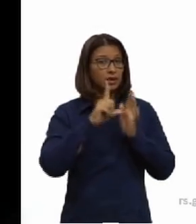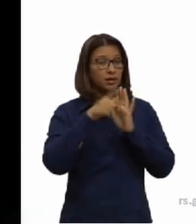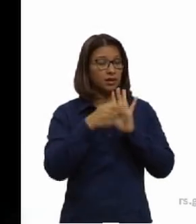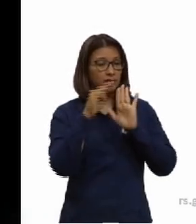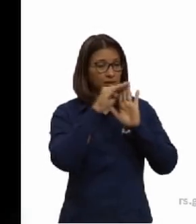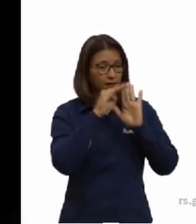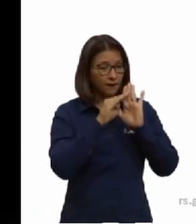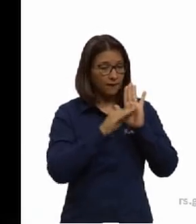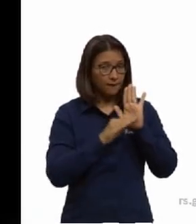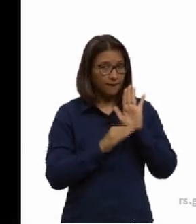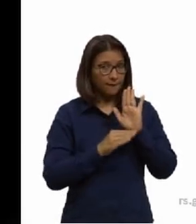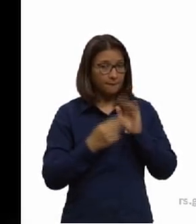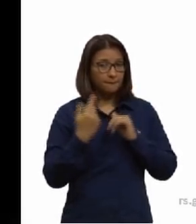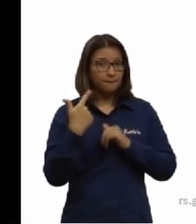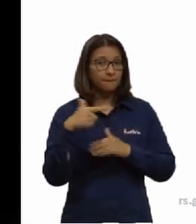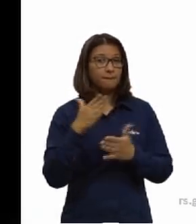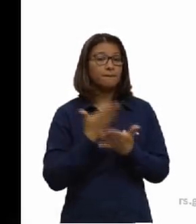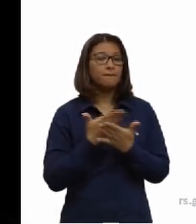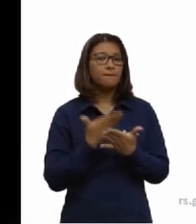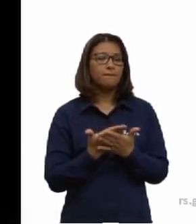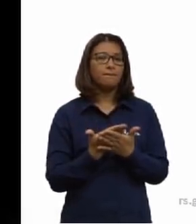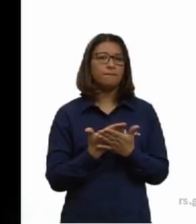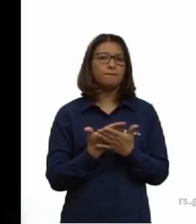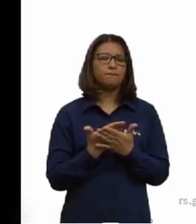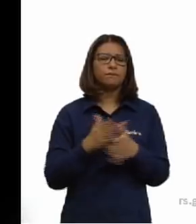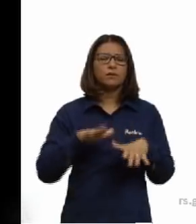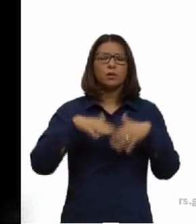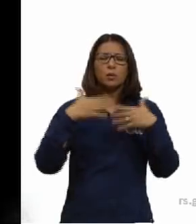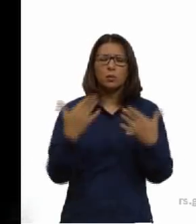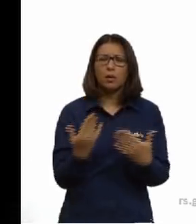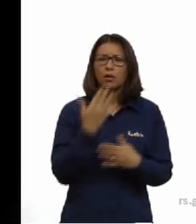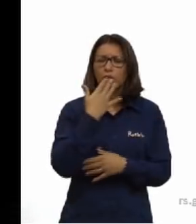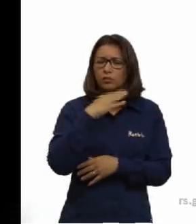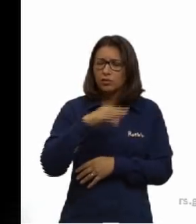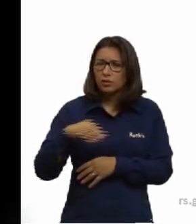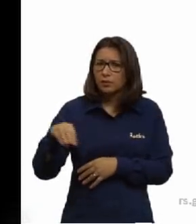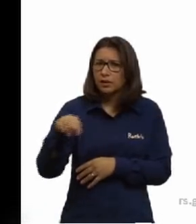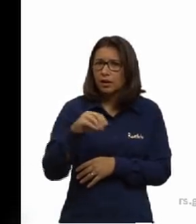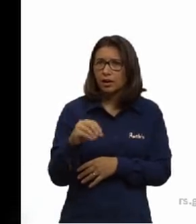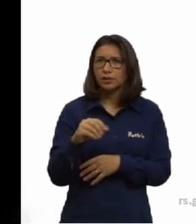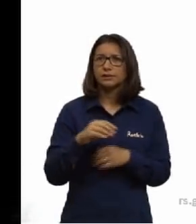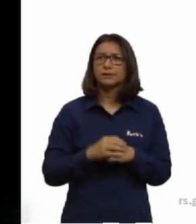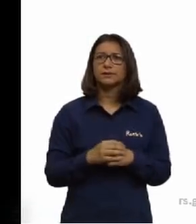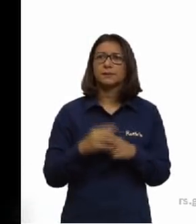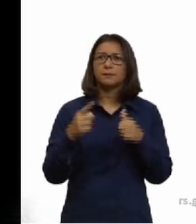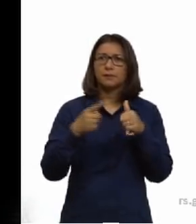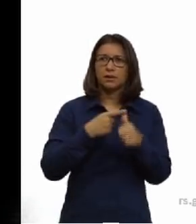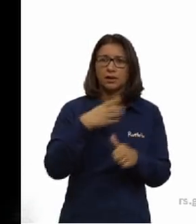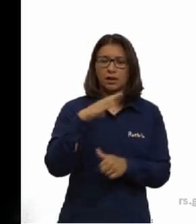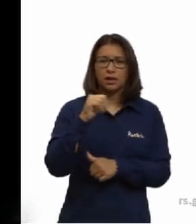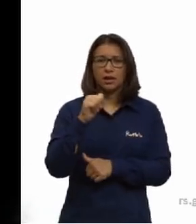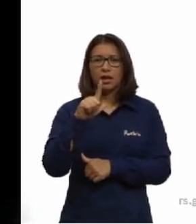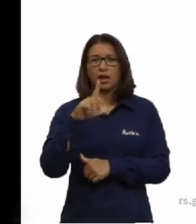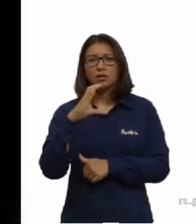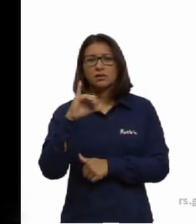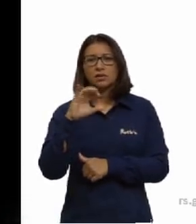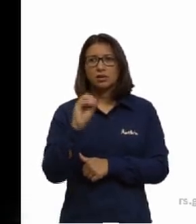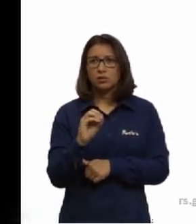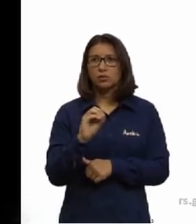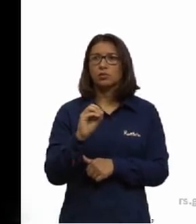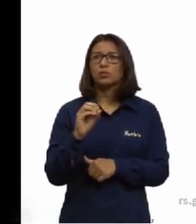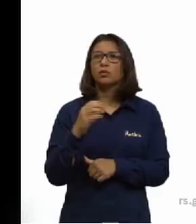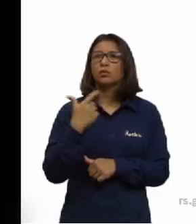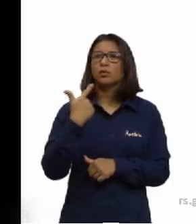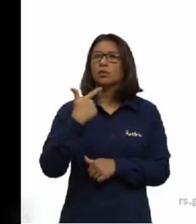na nossa aula. Então, quais são esses sais minerais? São eles cálcio, fósforo,